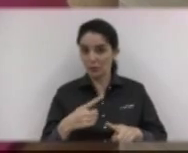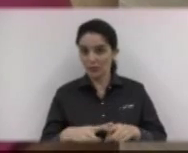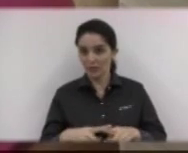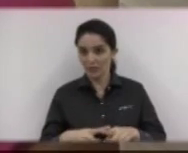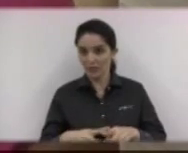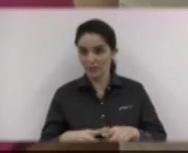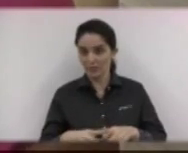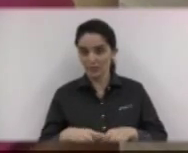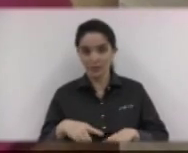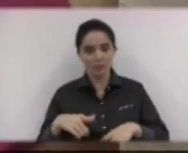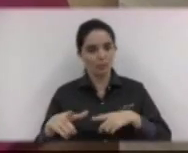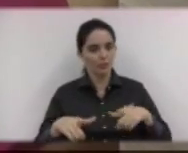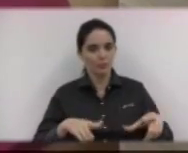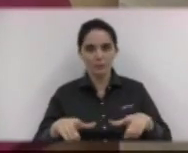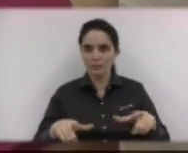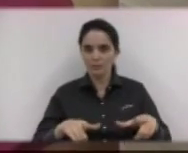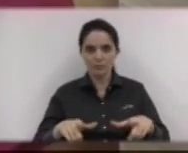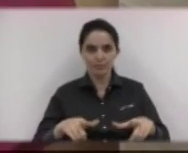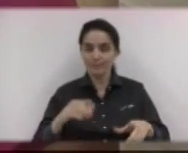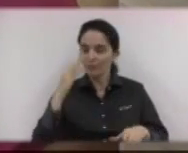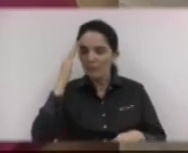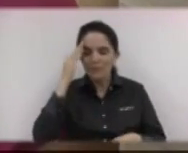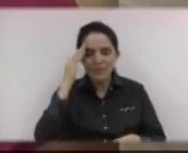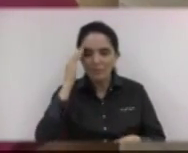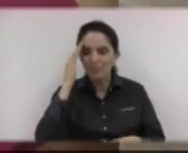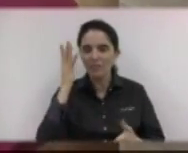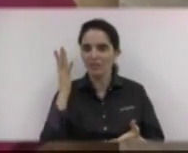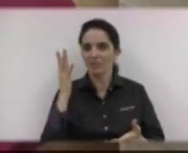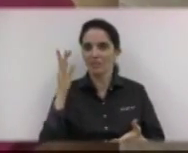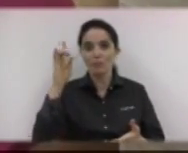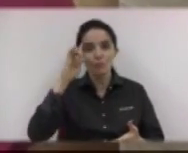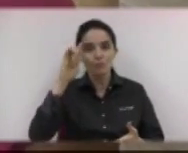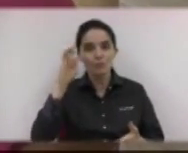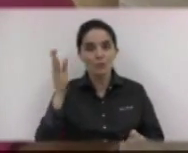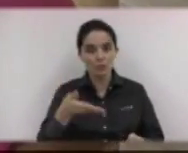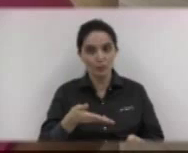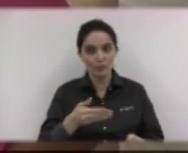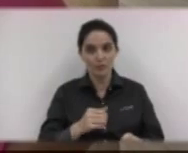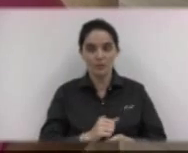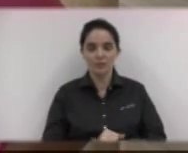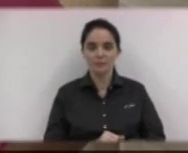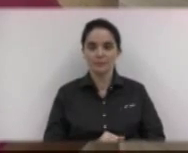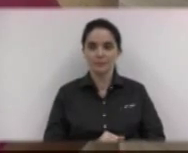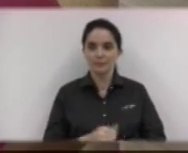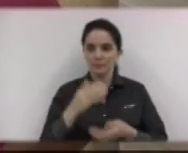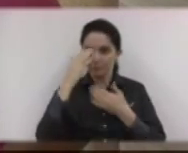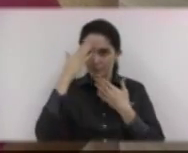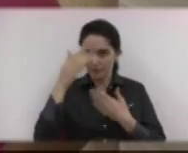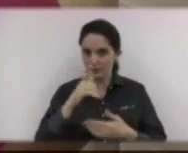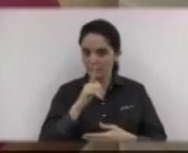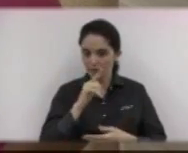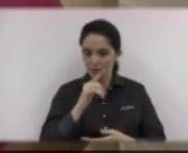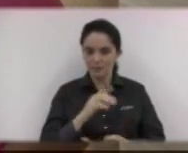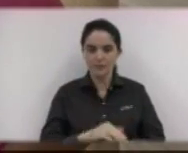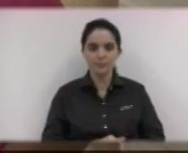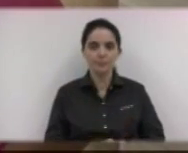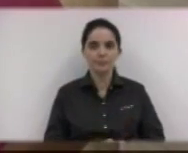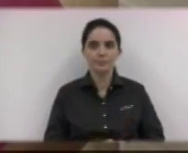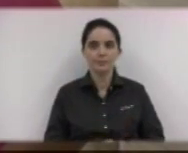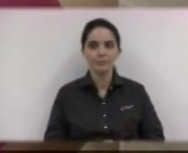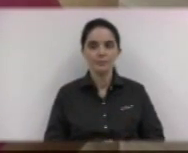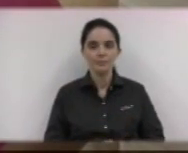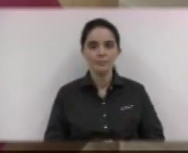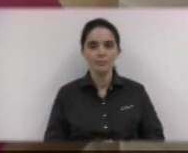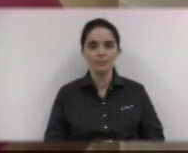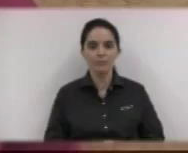compreender a grandeza do dia de hoje. Obrigada pela água. Nosso plano de carreira está dando